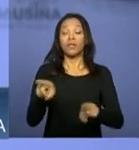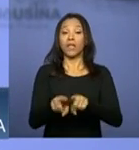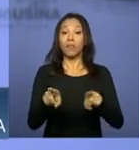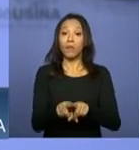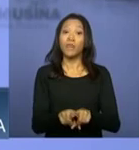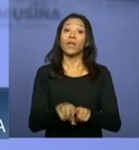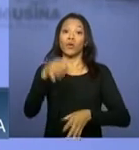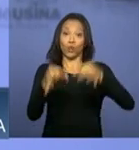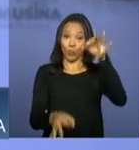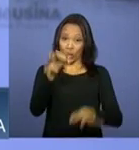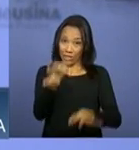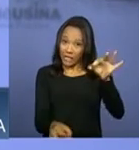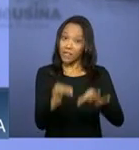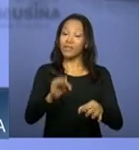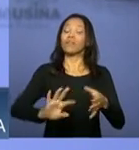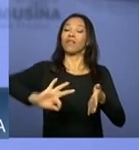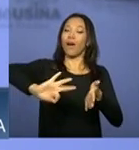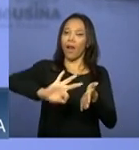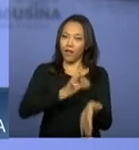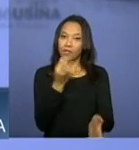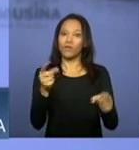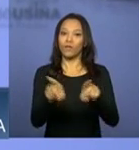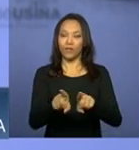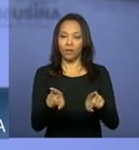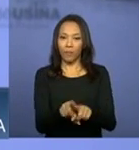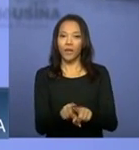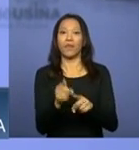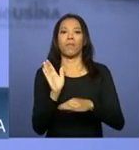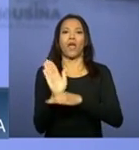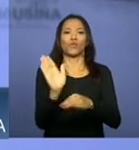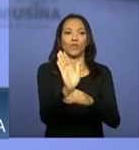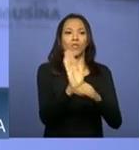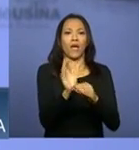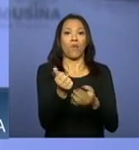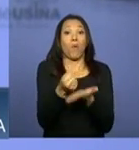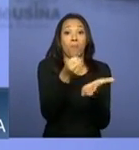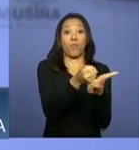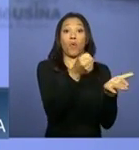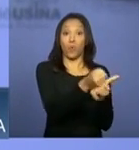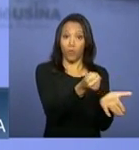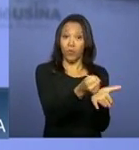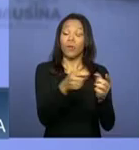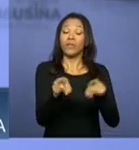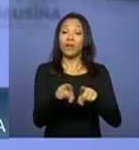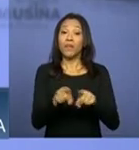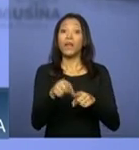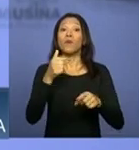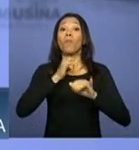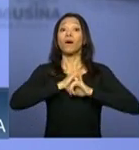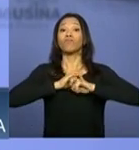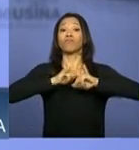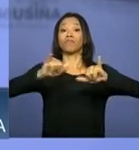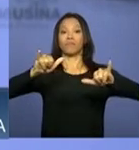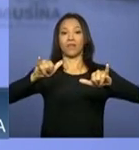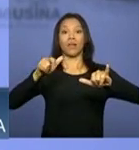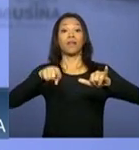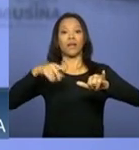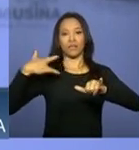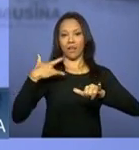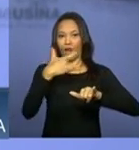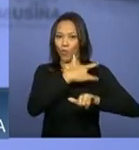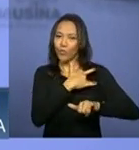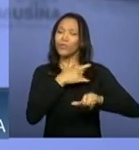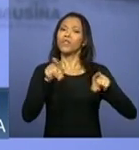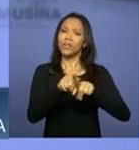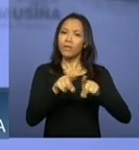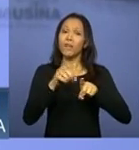assina um convênio com a Defensoria Pública para Atendimento Itinerante e vai ser lançada a campanha Saúde e População em Situação de